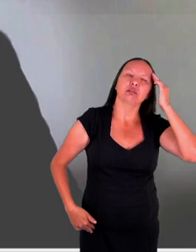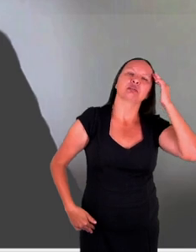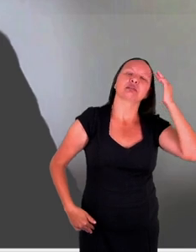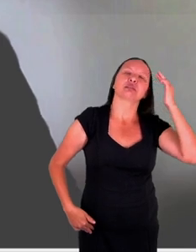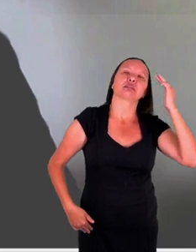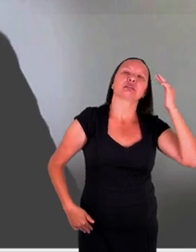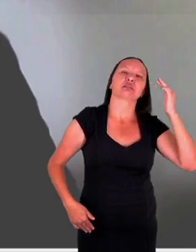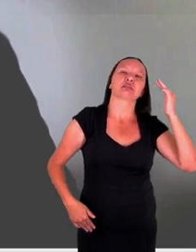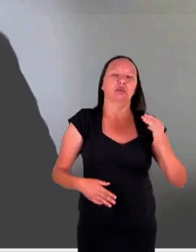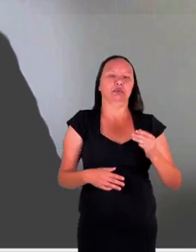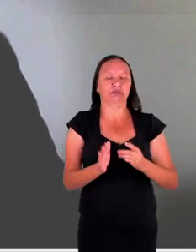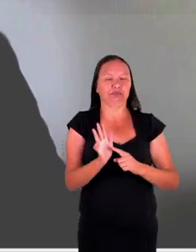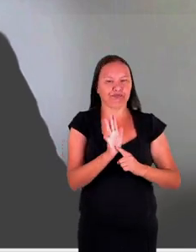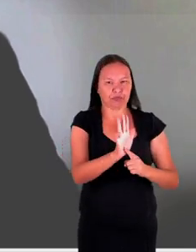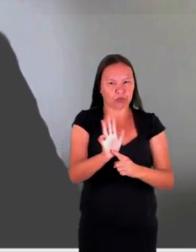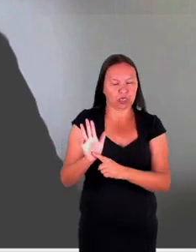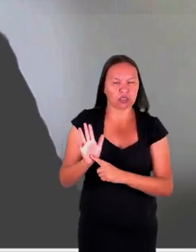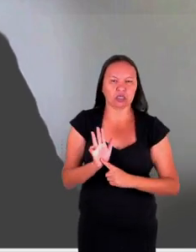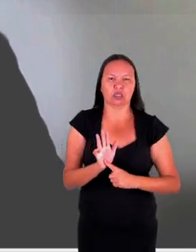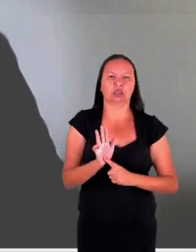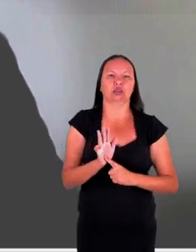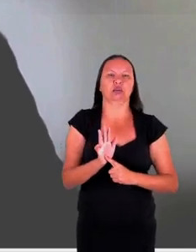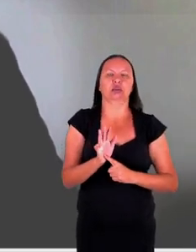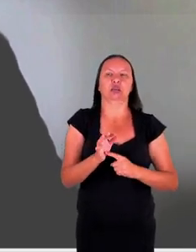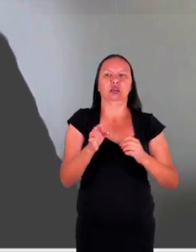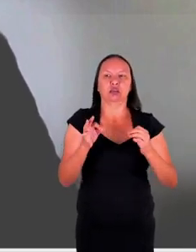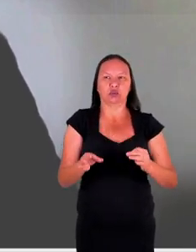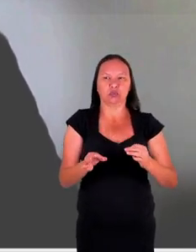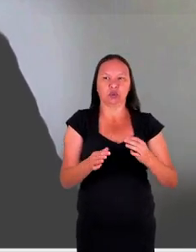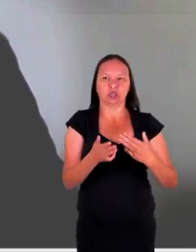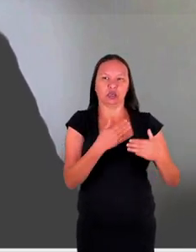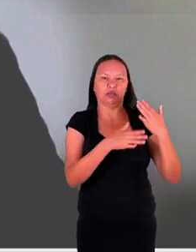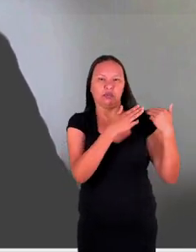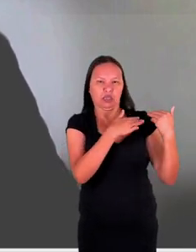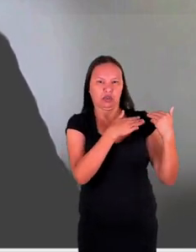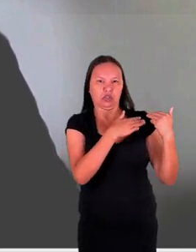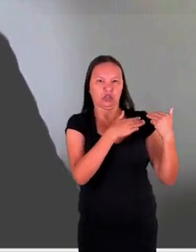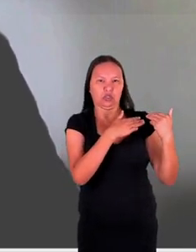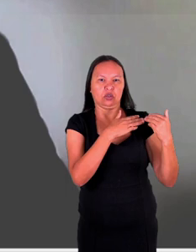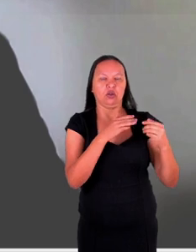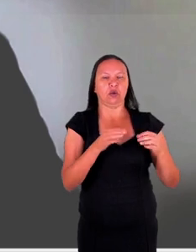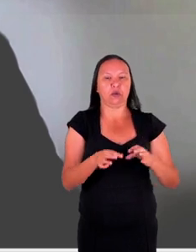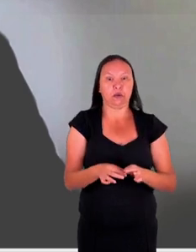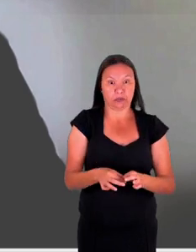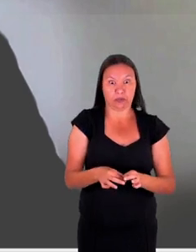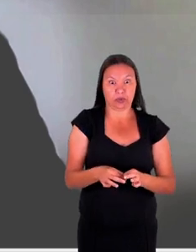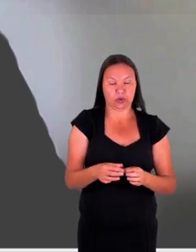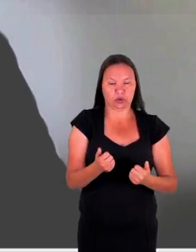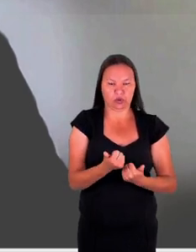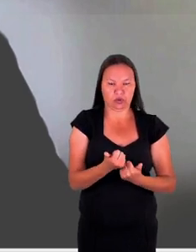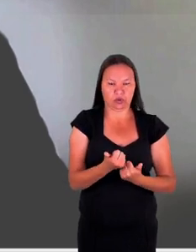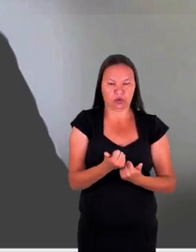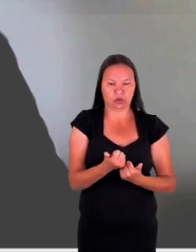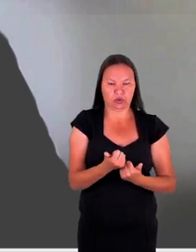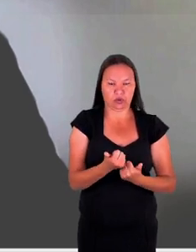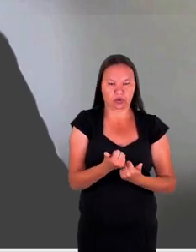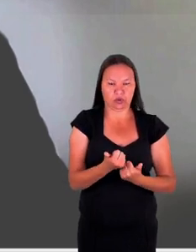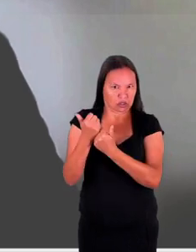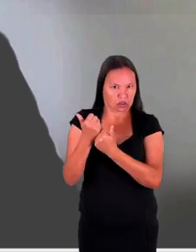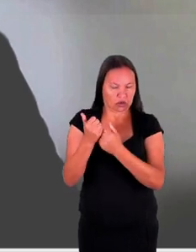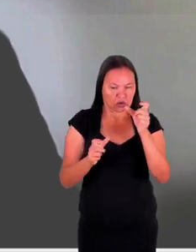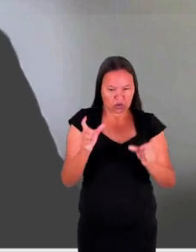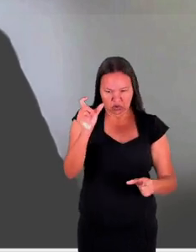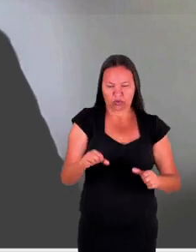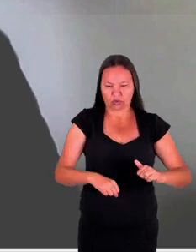e apresenta uma inexistente dualidade entre o que seja a proteção dos direitos do acusado, investigado e de vítimas